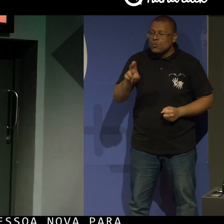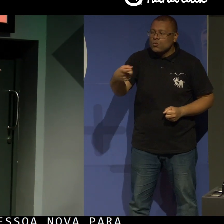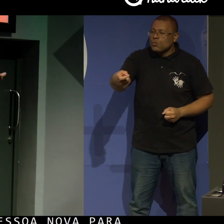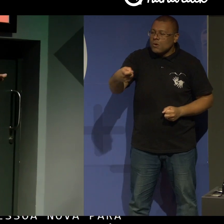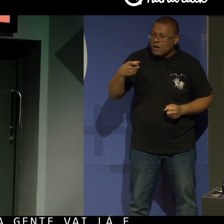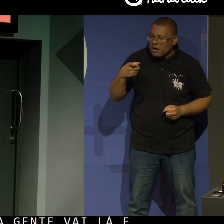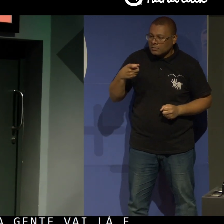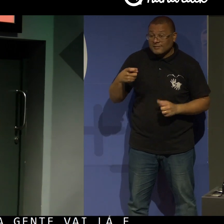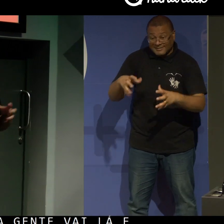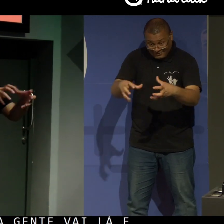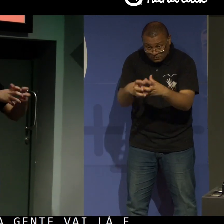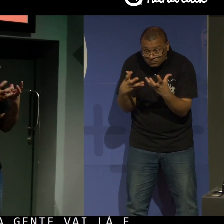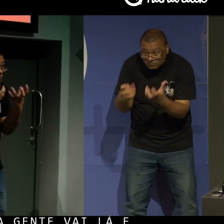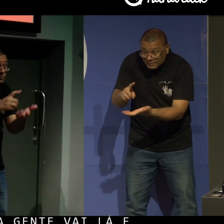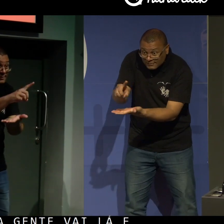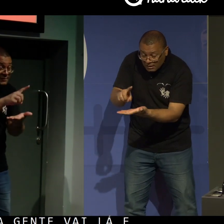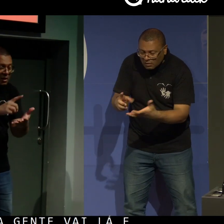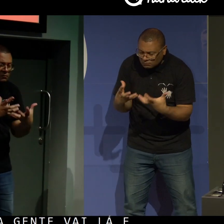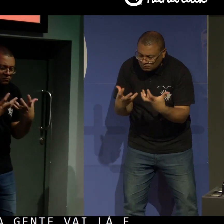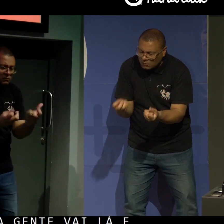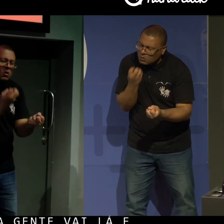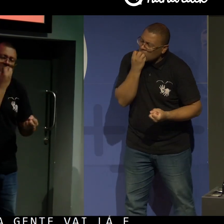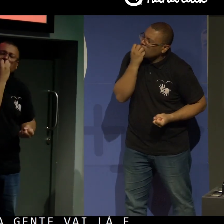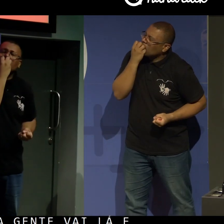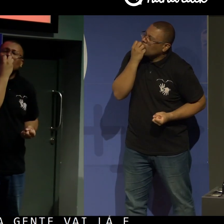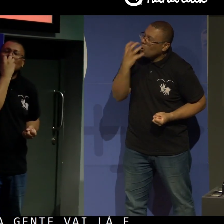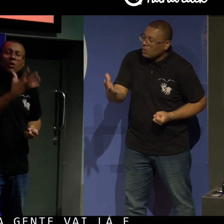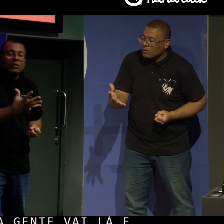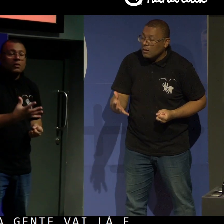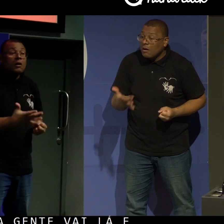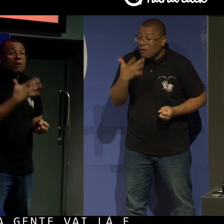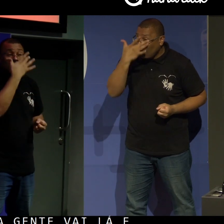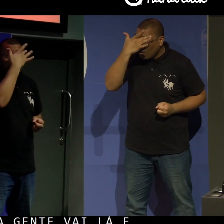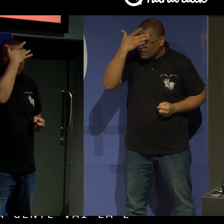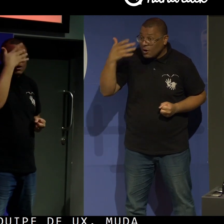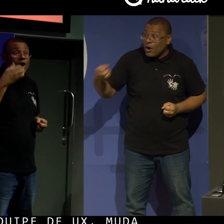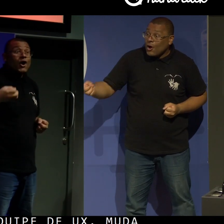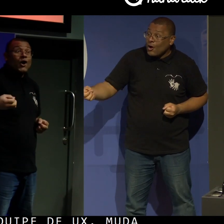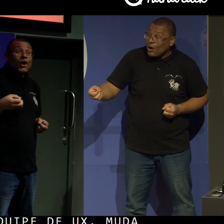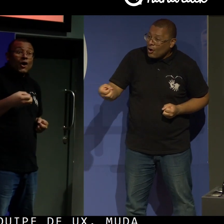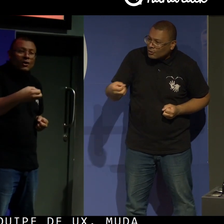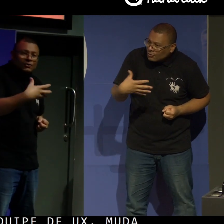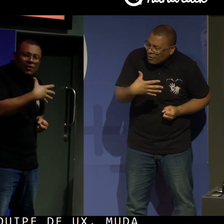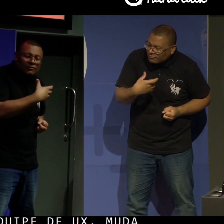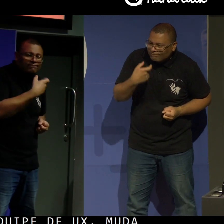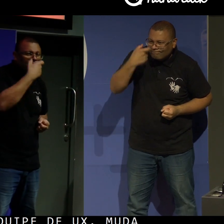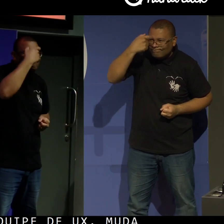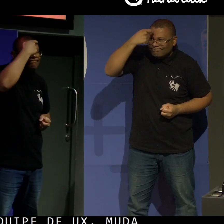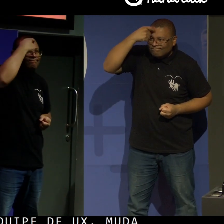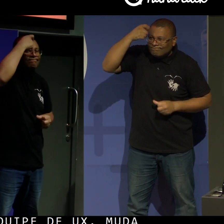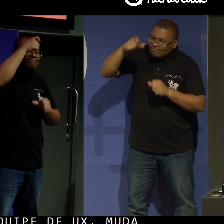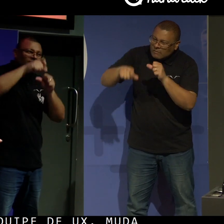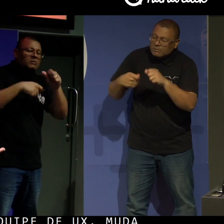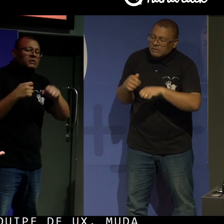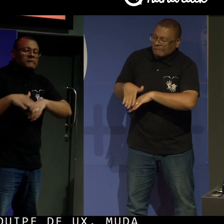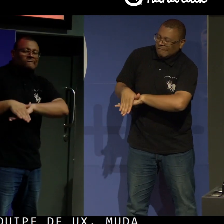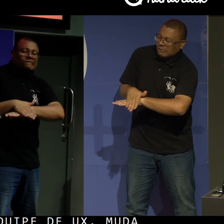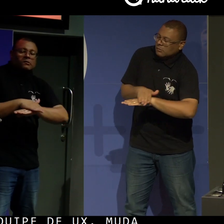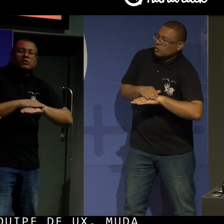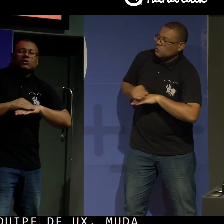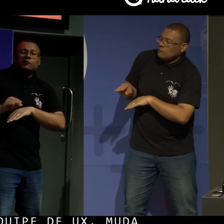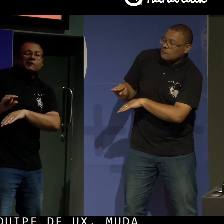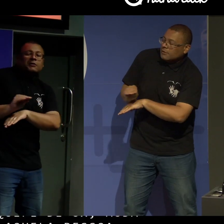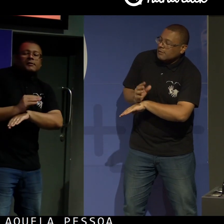gestor de UX. Então, aquela pessoa nova tem um mindset diferente. Eu tenho que engajá-lo para a causa de novo. Então,